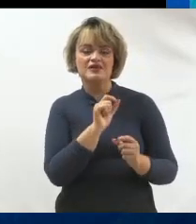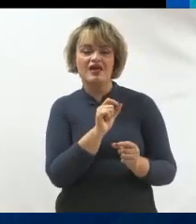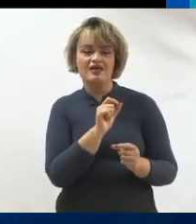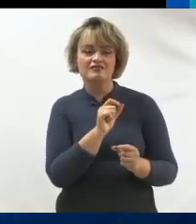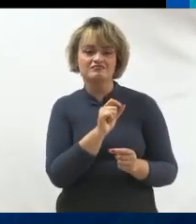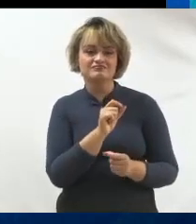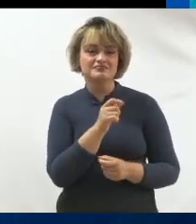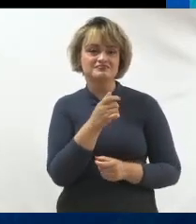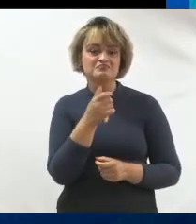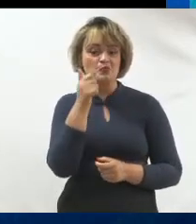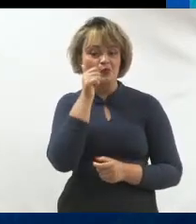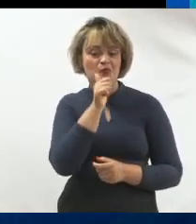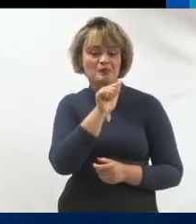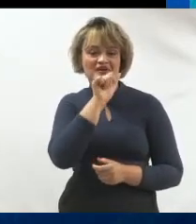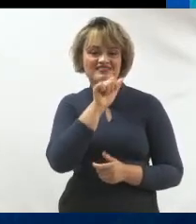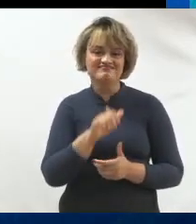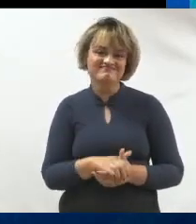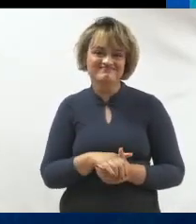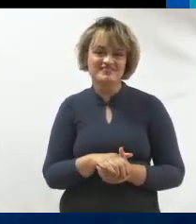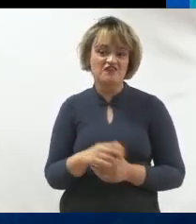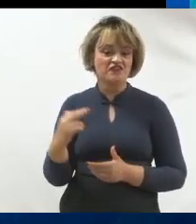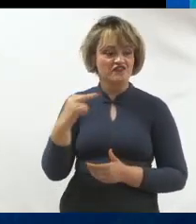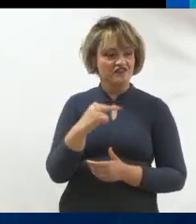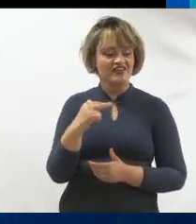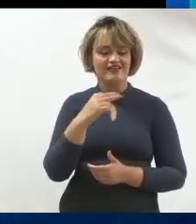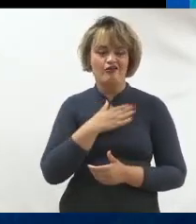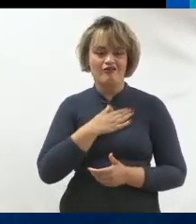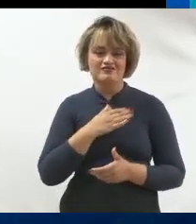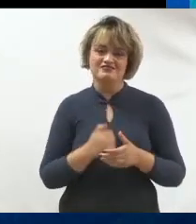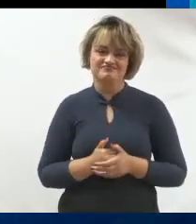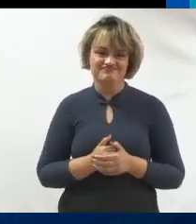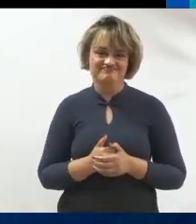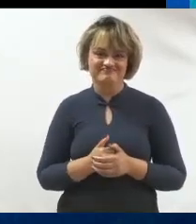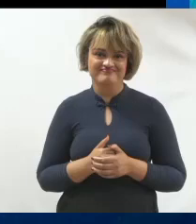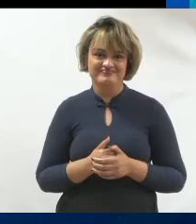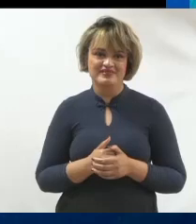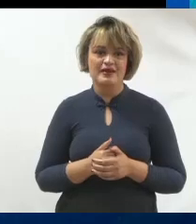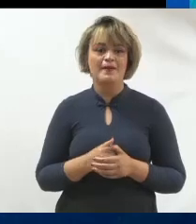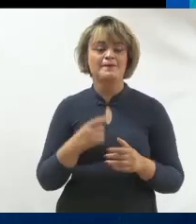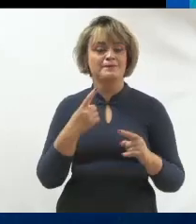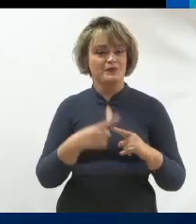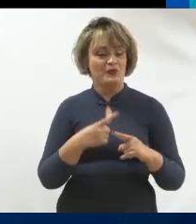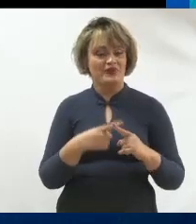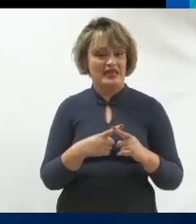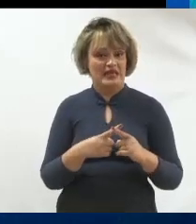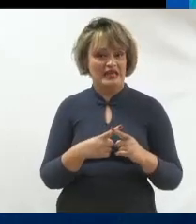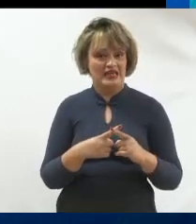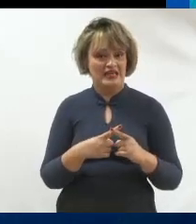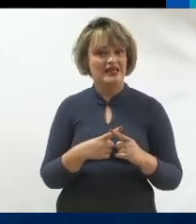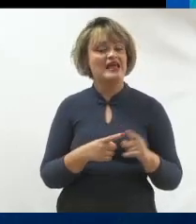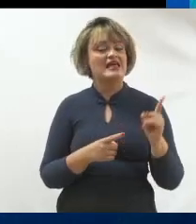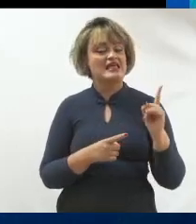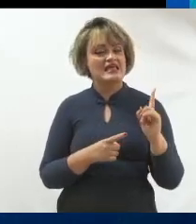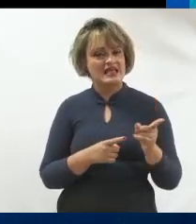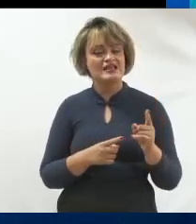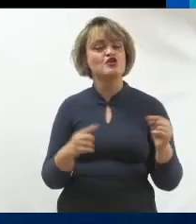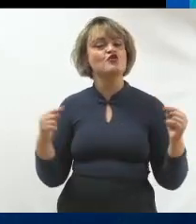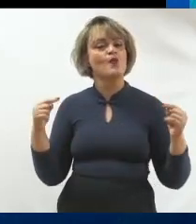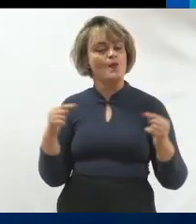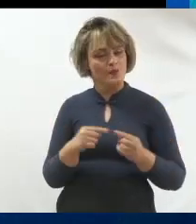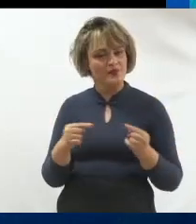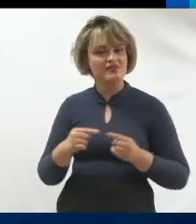Com mães. Isso é muito legal. Porque ele pode ser um representante de